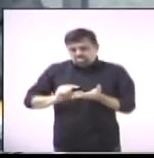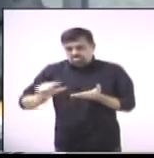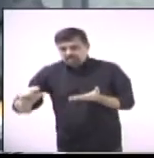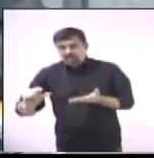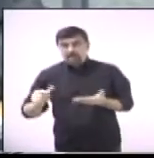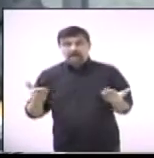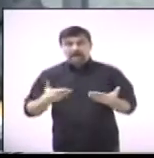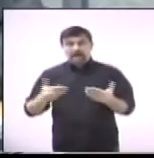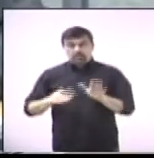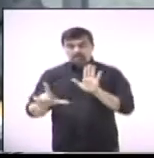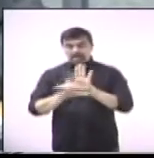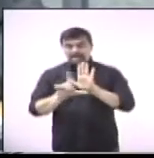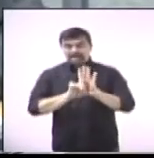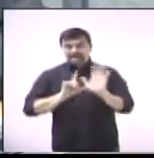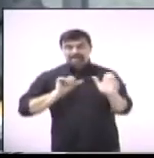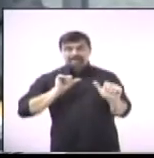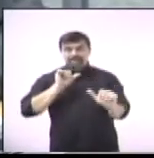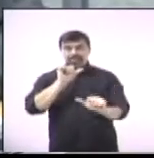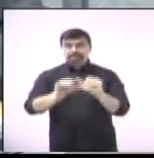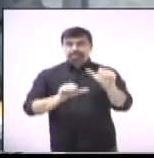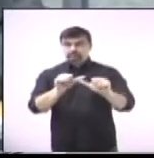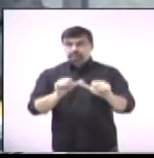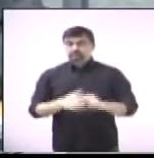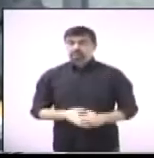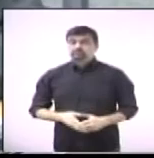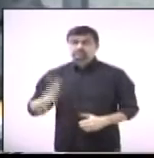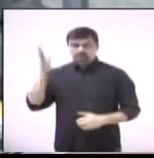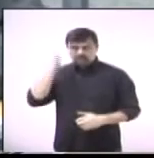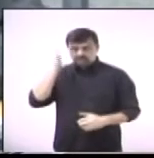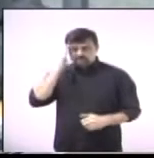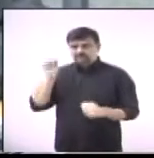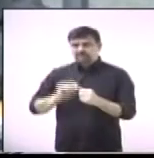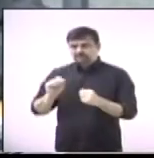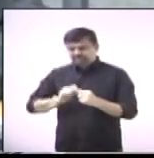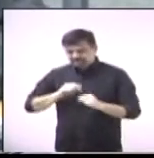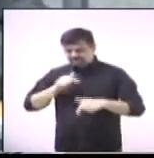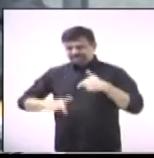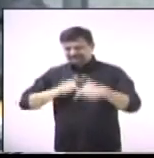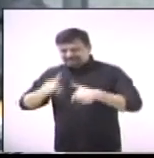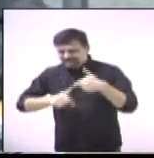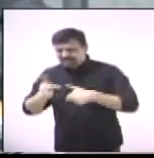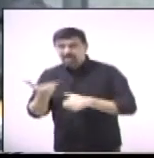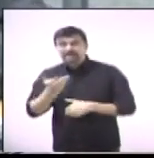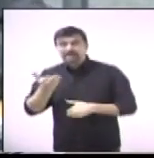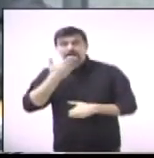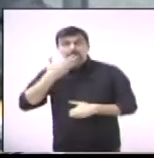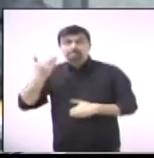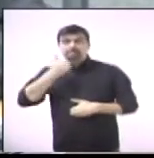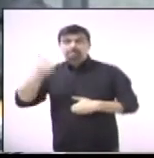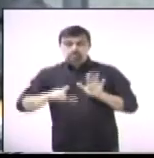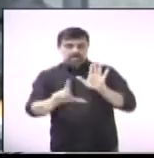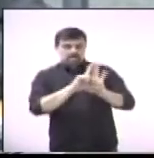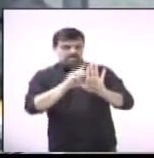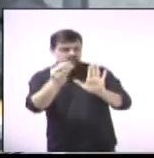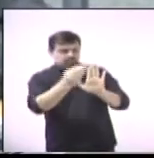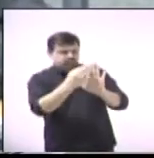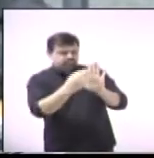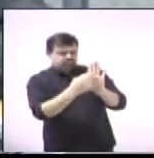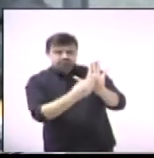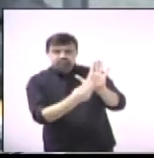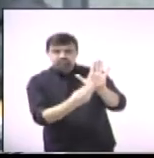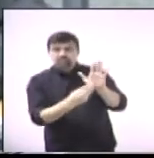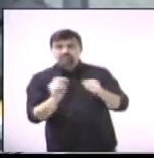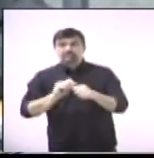legislação totalmente diferente. Então, eu sei que tem sido feito um trabalho intensivo nesse sentido, mas tentar fazer um curso, tentar